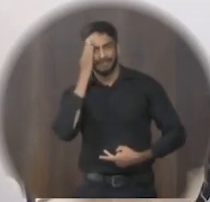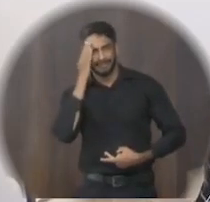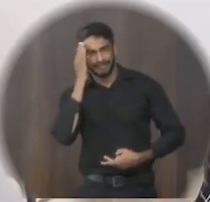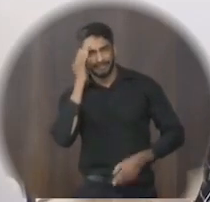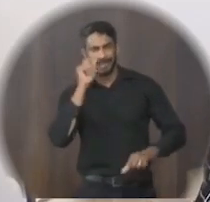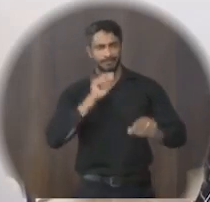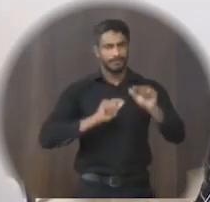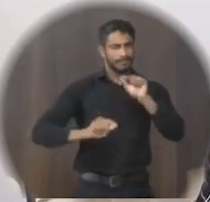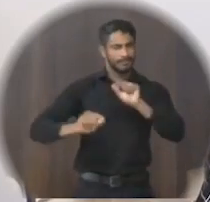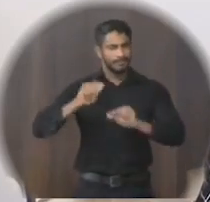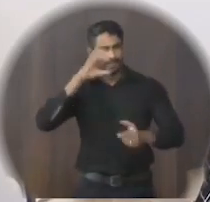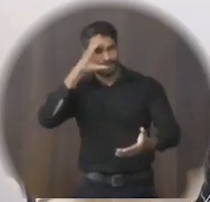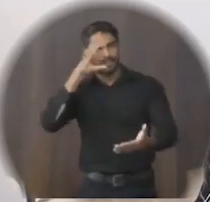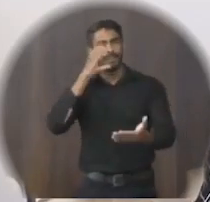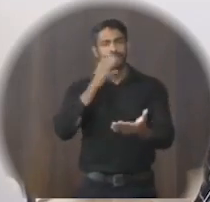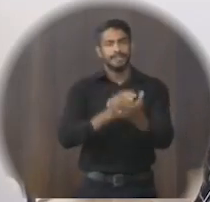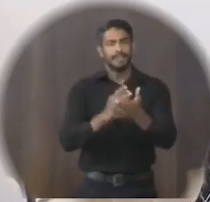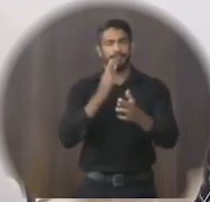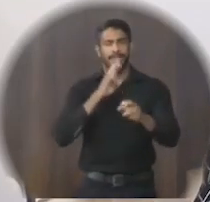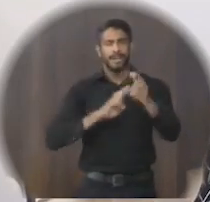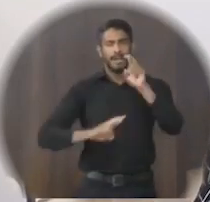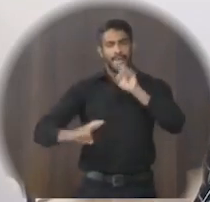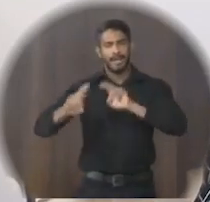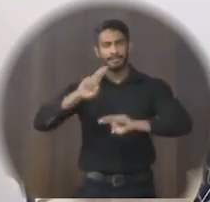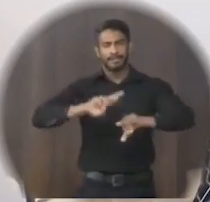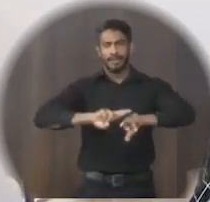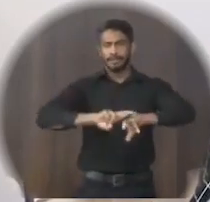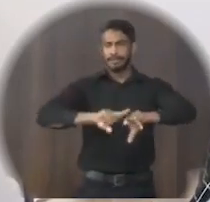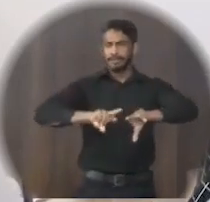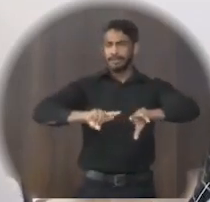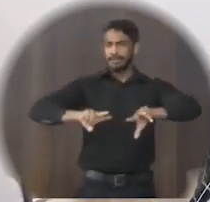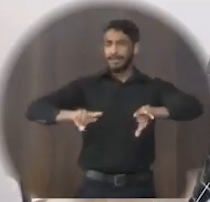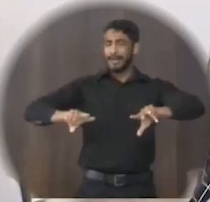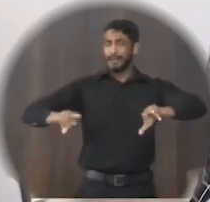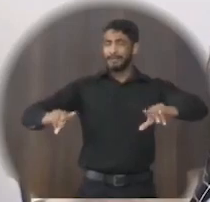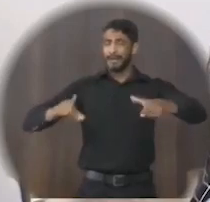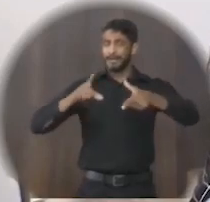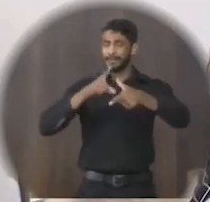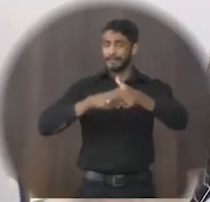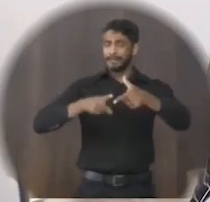esse crime foi relacionado a várias variantes